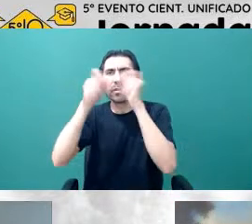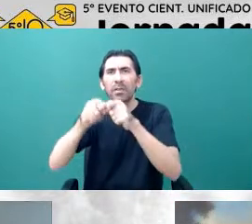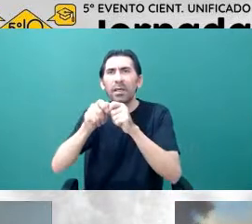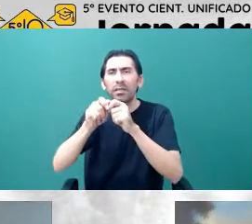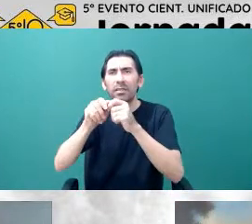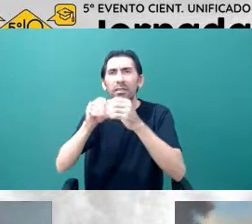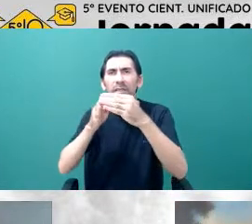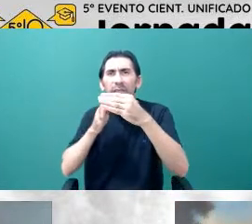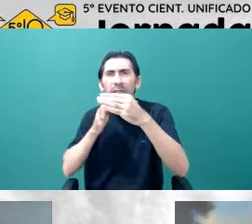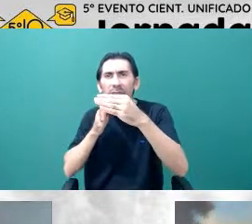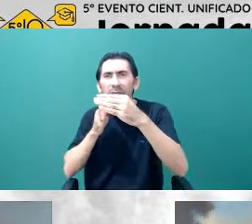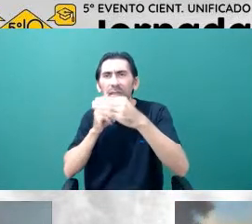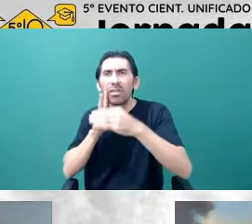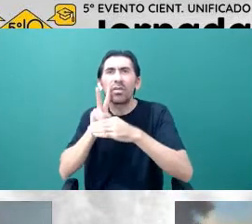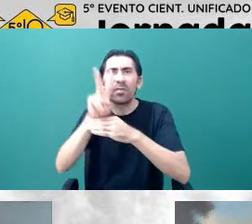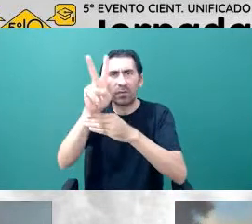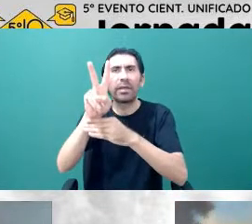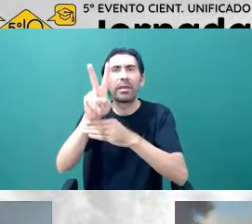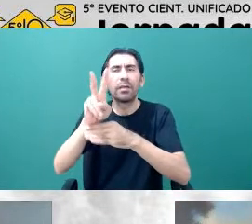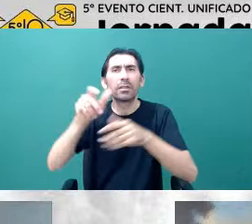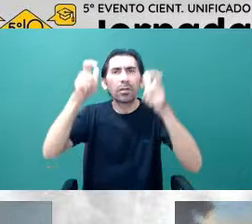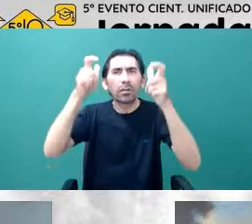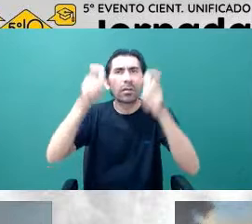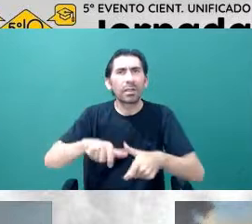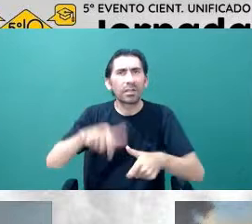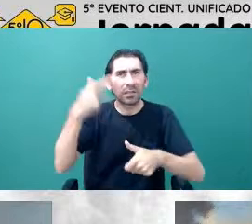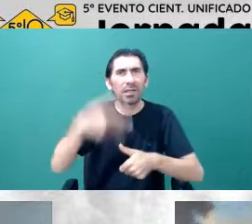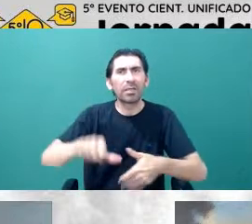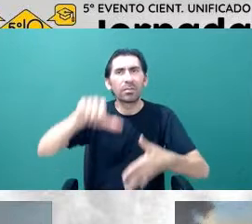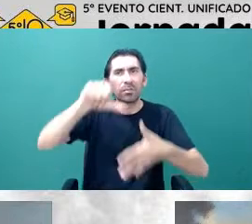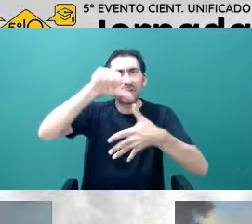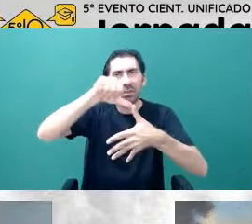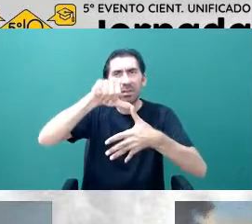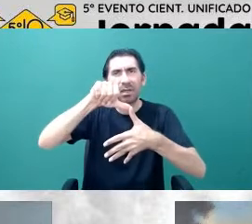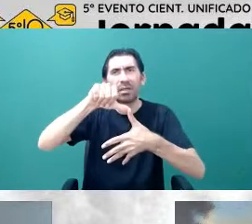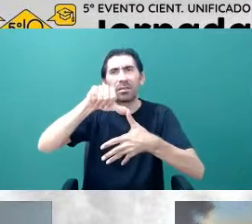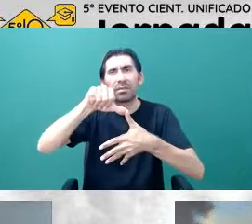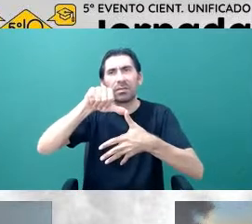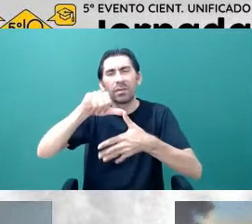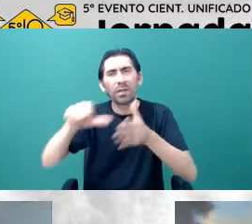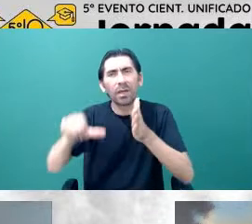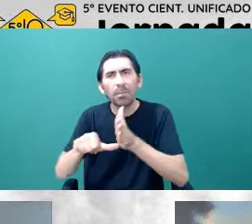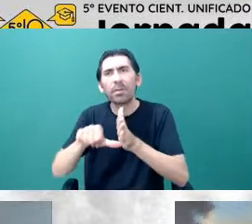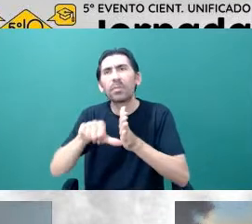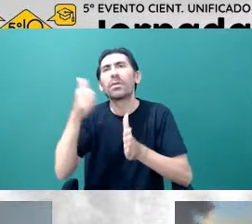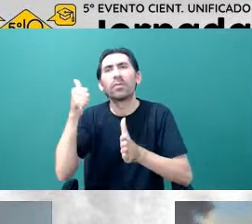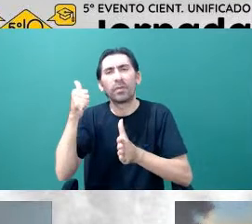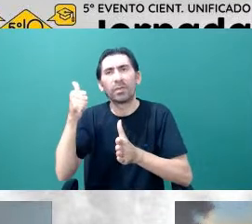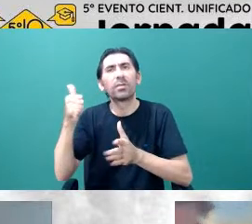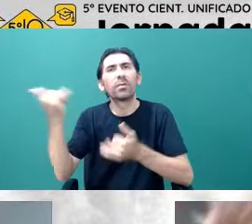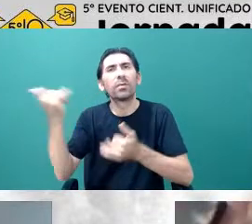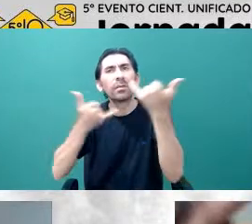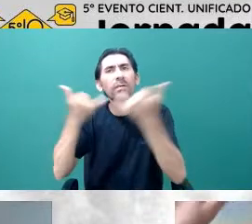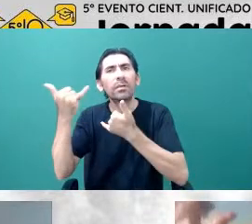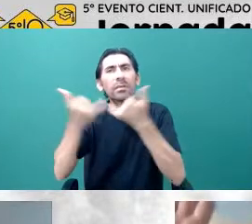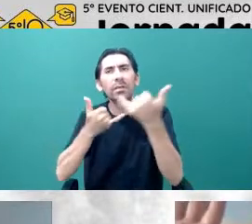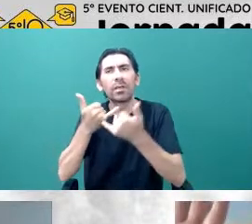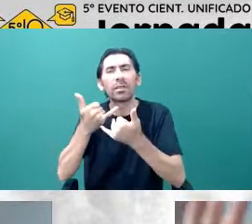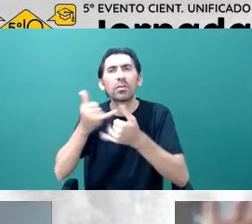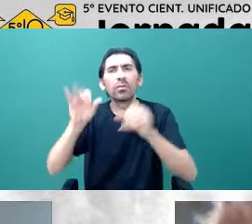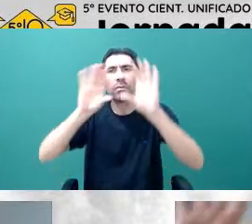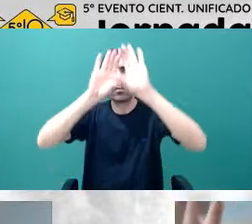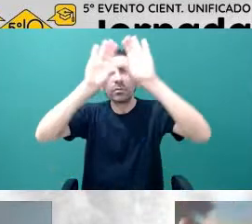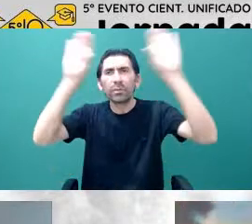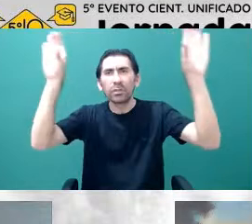no hemisfério sul, em 10 anos. Então, é a primeira vez que nós vamos ter uma informação do céu,